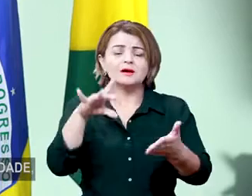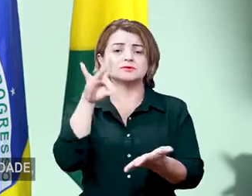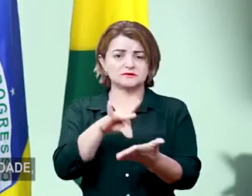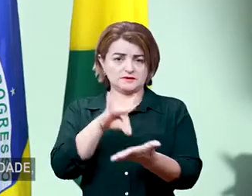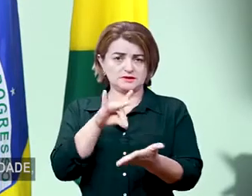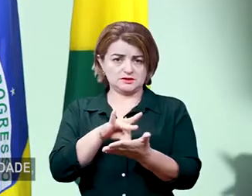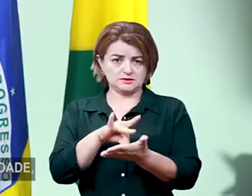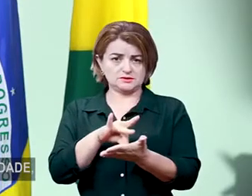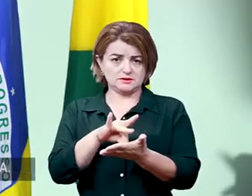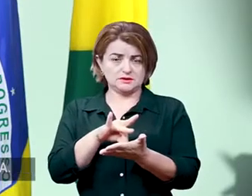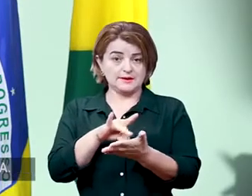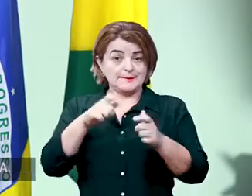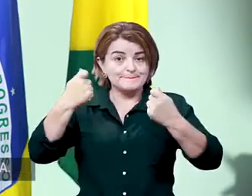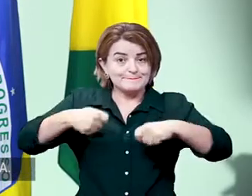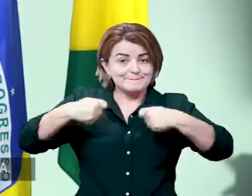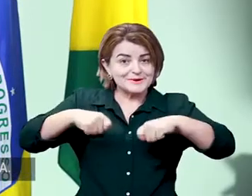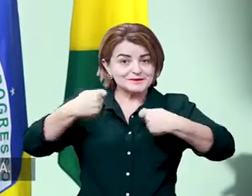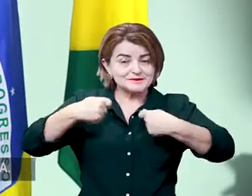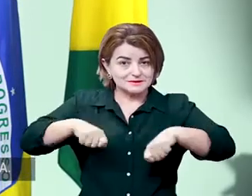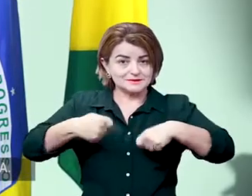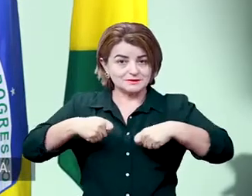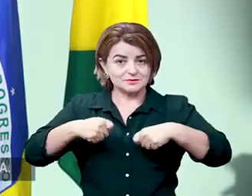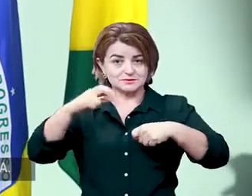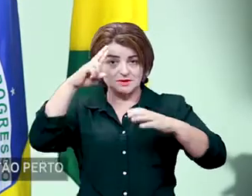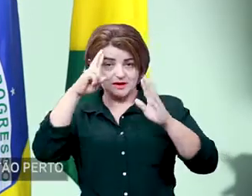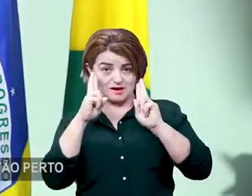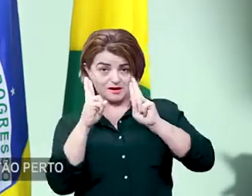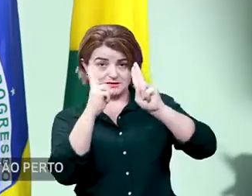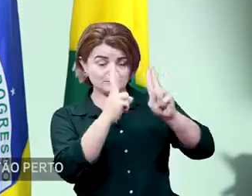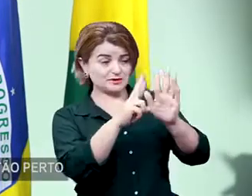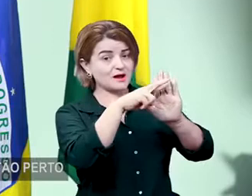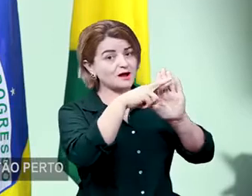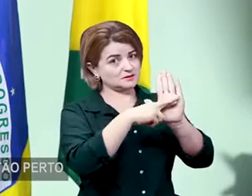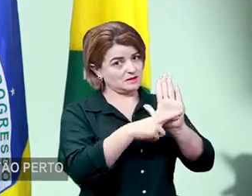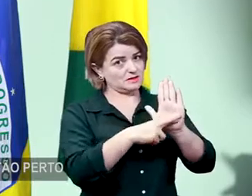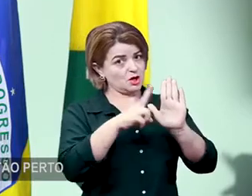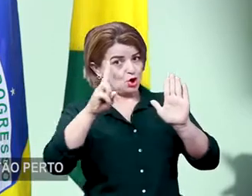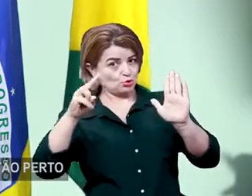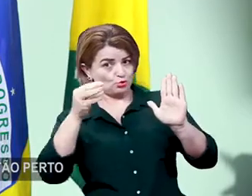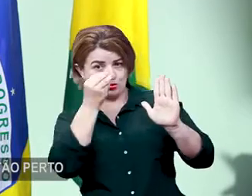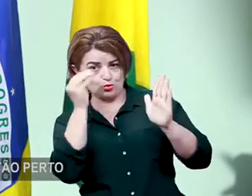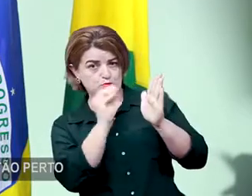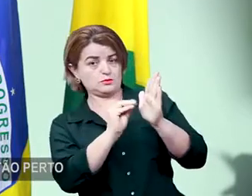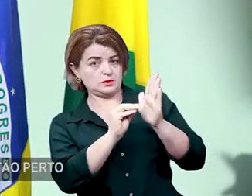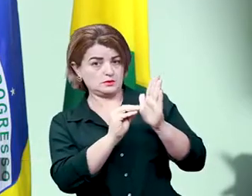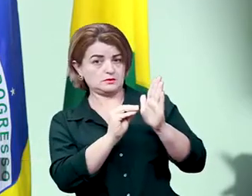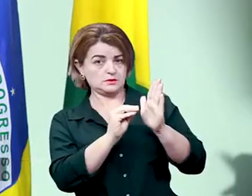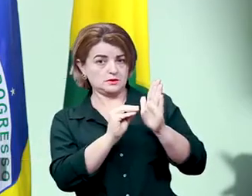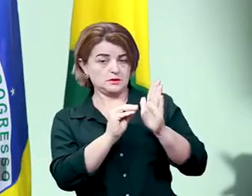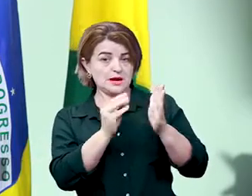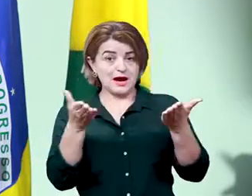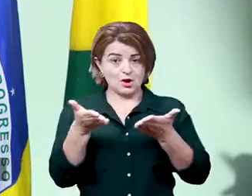isso ocorra de verdade, não podemos baixar a guarda. Principalmente agora que estamos tão perto